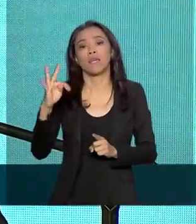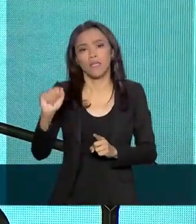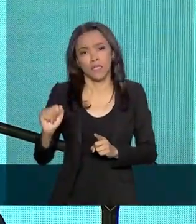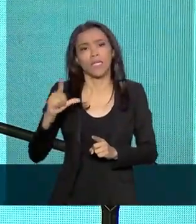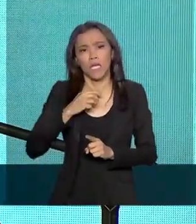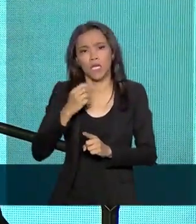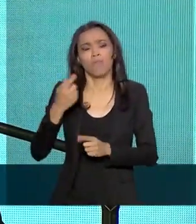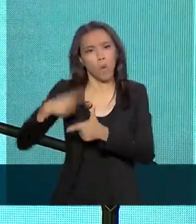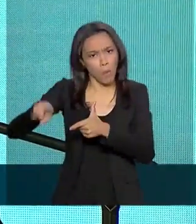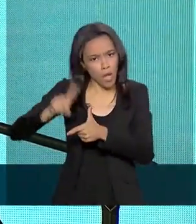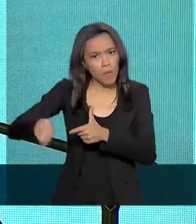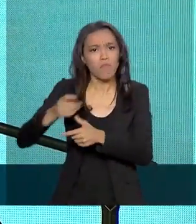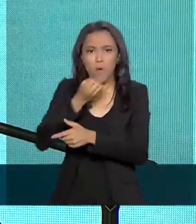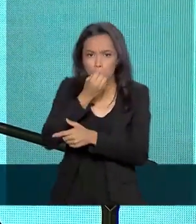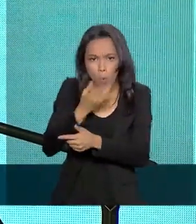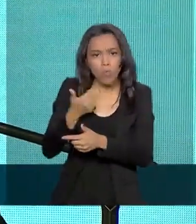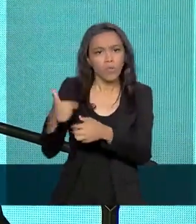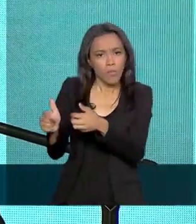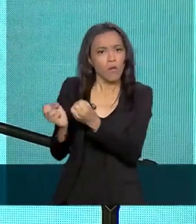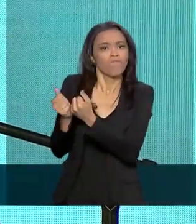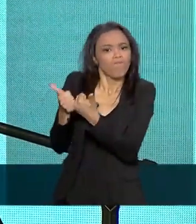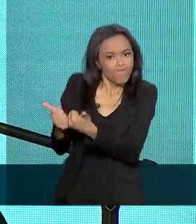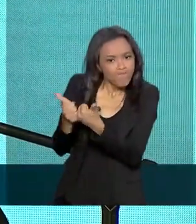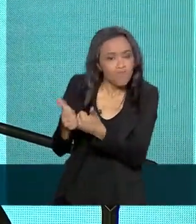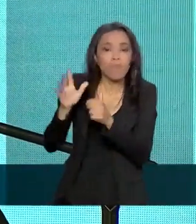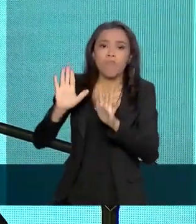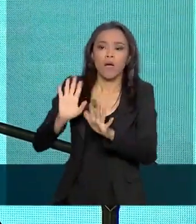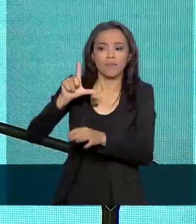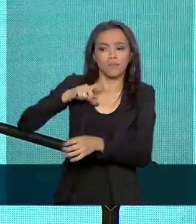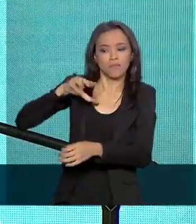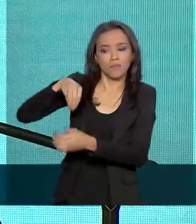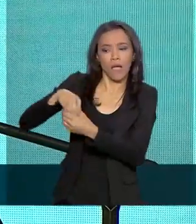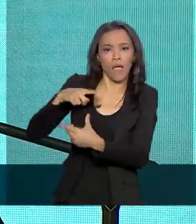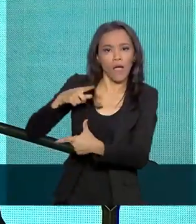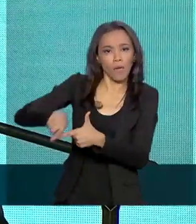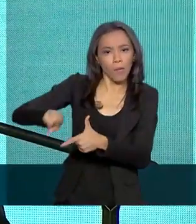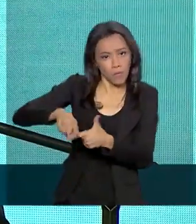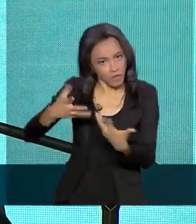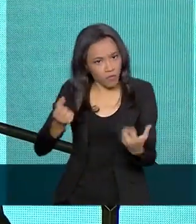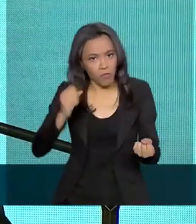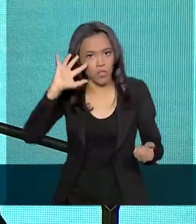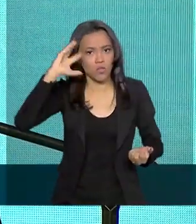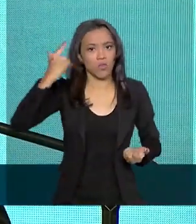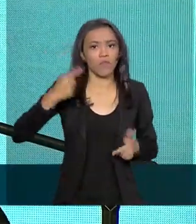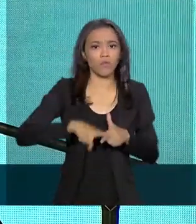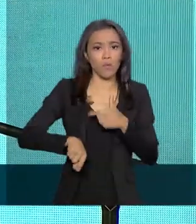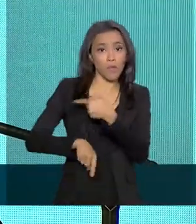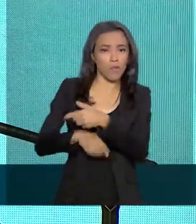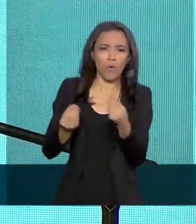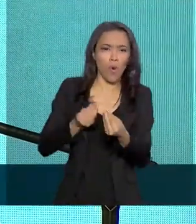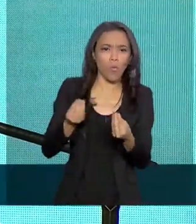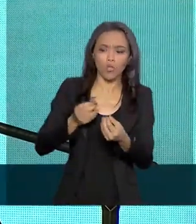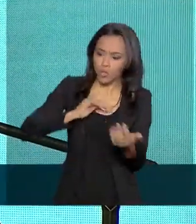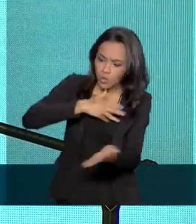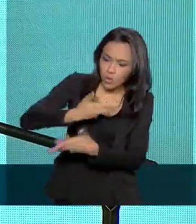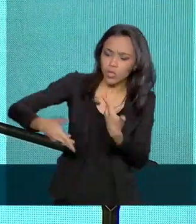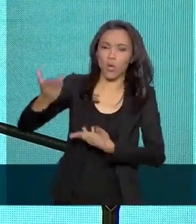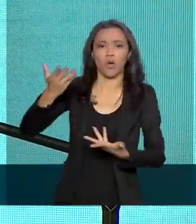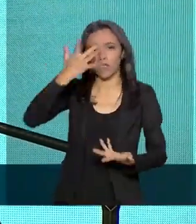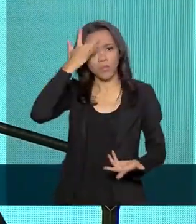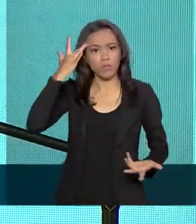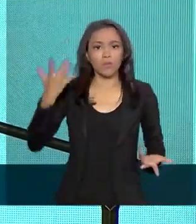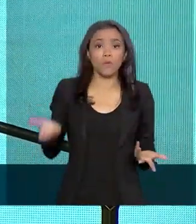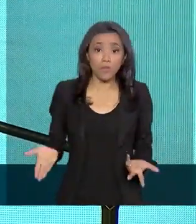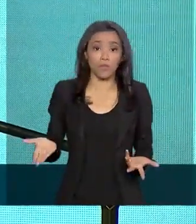o bom trabalho? Faz. Mas tem problemas. E devemos resolver esses problemas. Como? Trocando gente. O